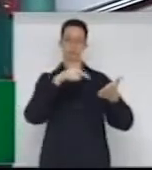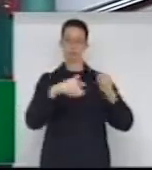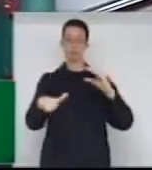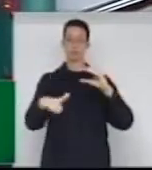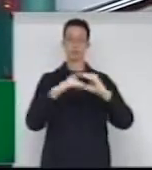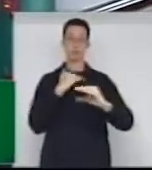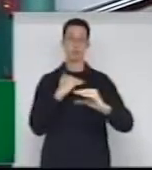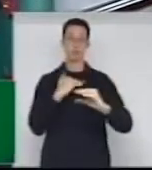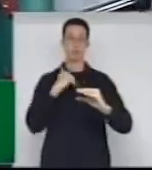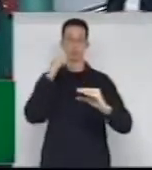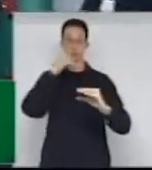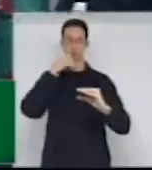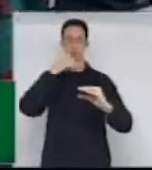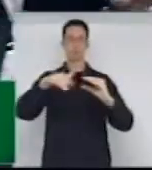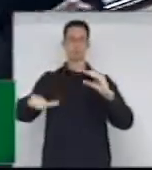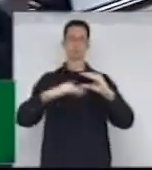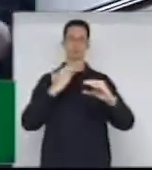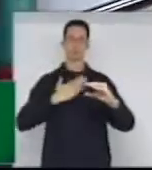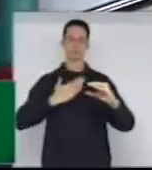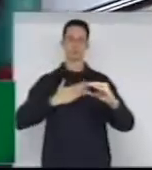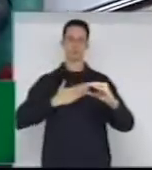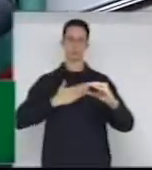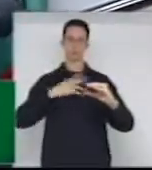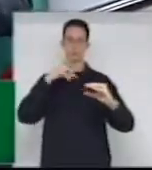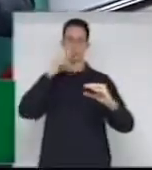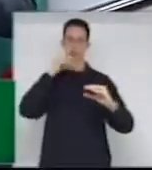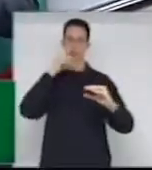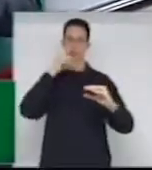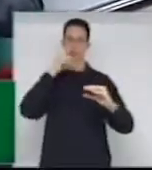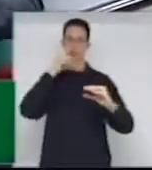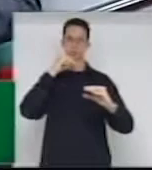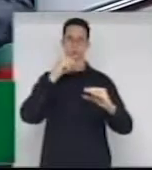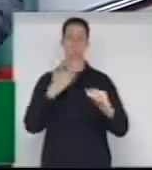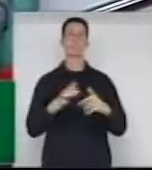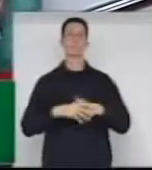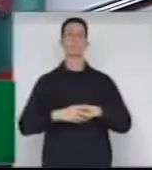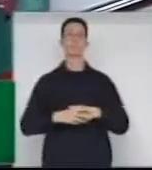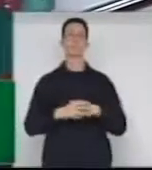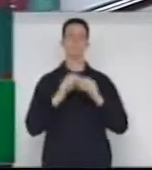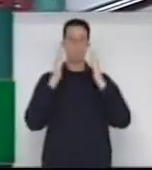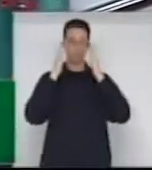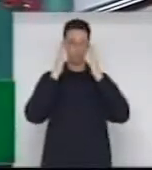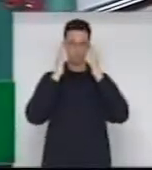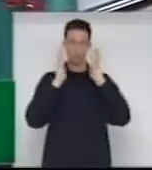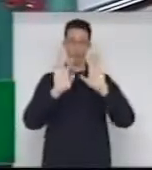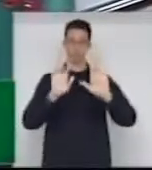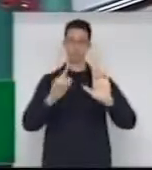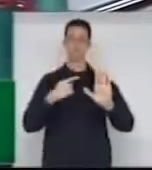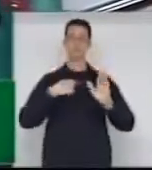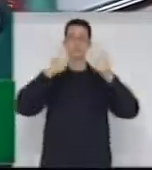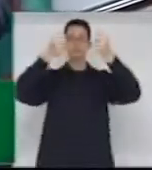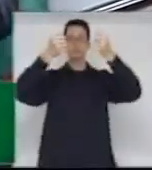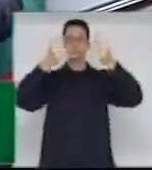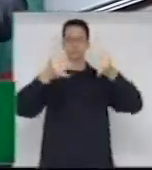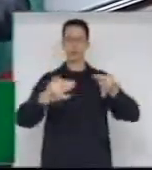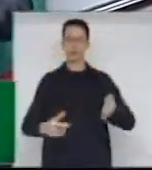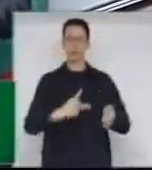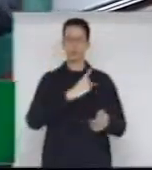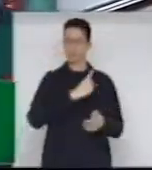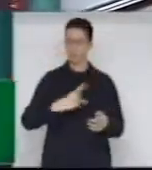meninas, das mulheres que fizeram concurso público. Mas deixa eu só relatar alguma coisa aqui, senhor presidente.